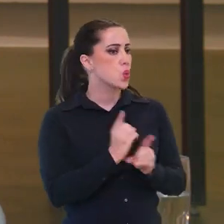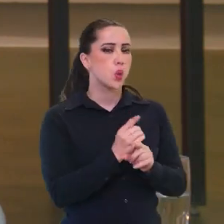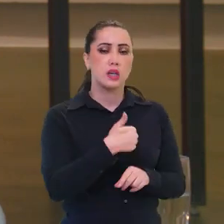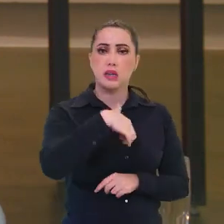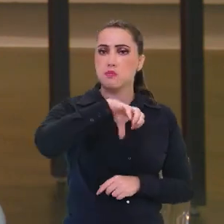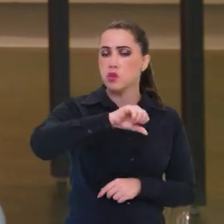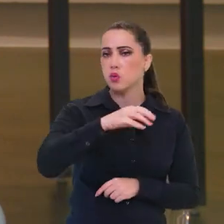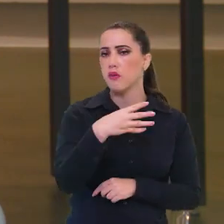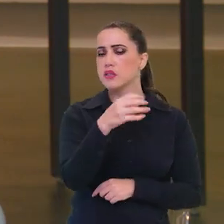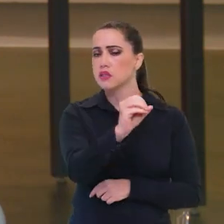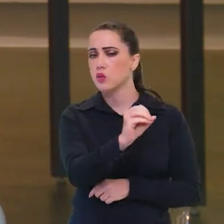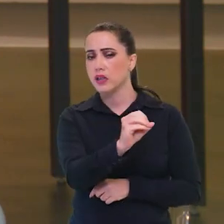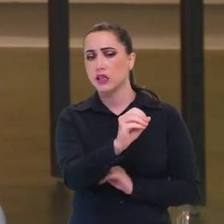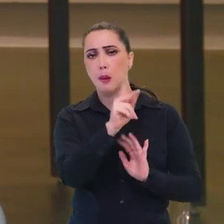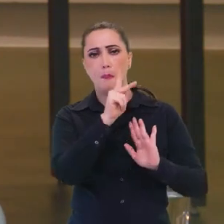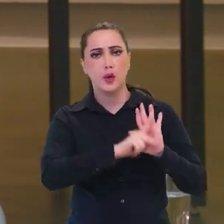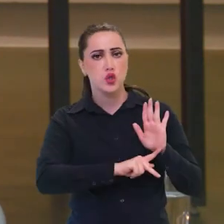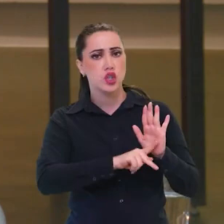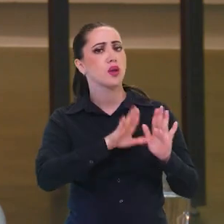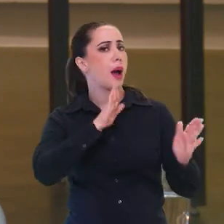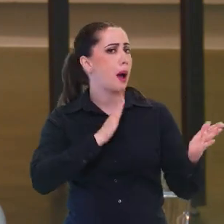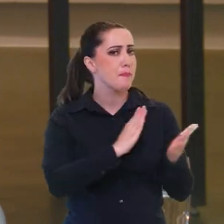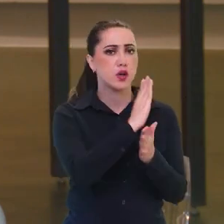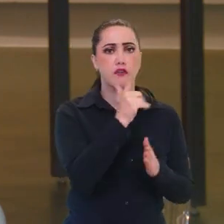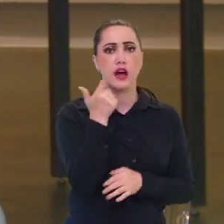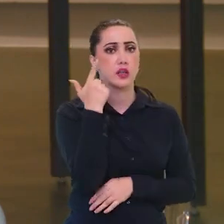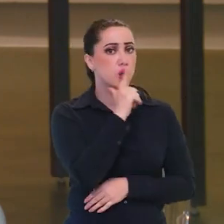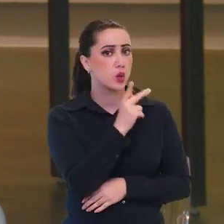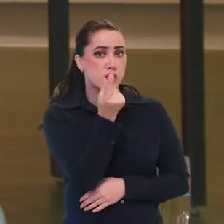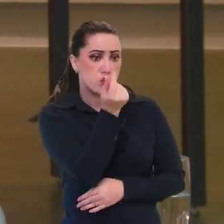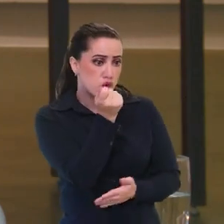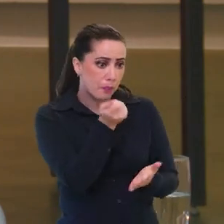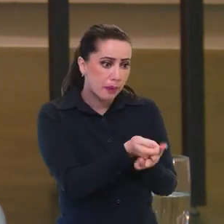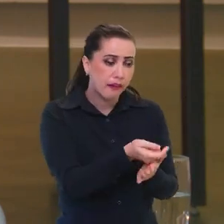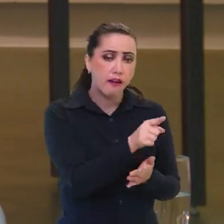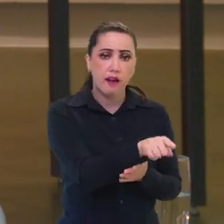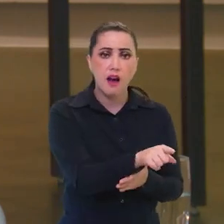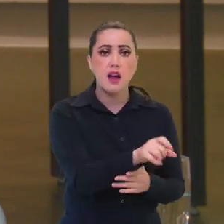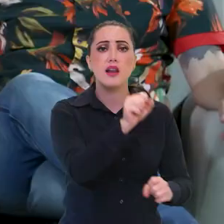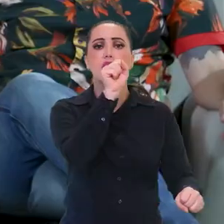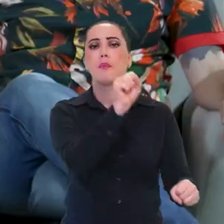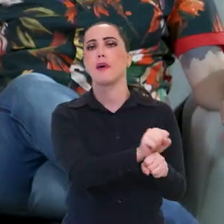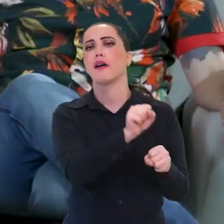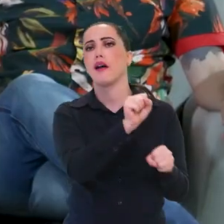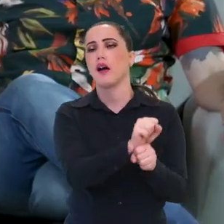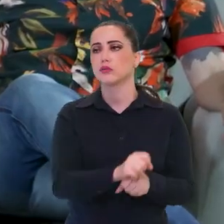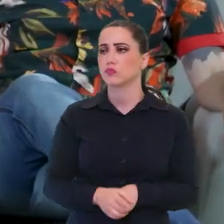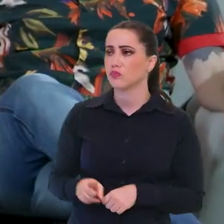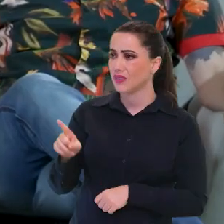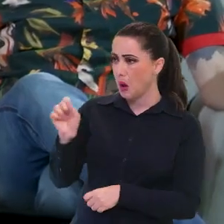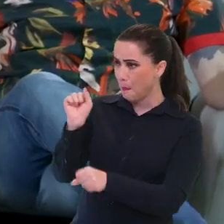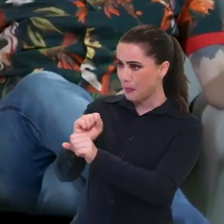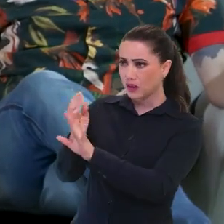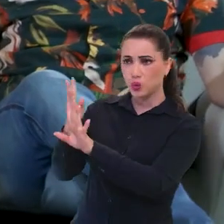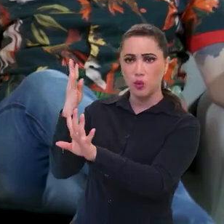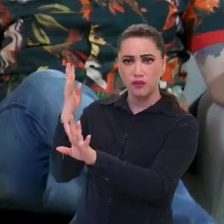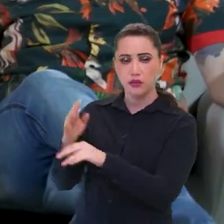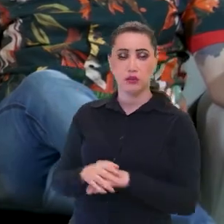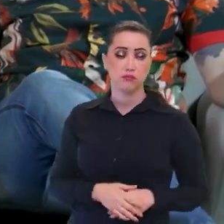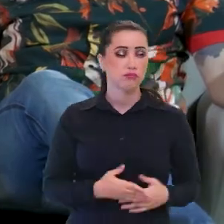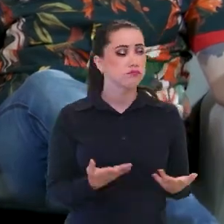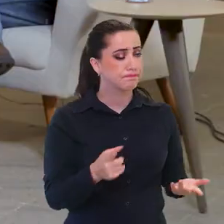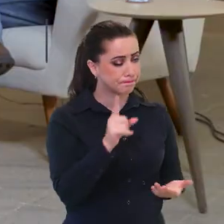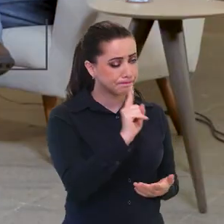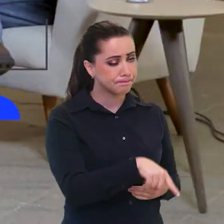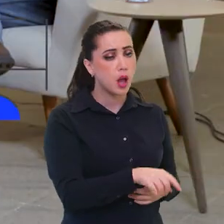.940 projetos aprovados e captados, travados. Parados numa fila ali. Parados, travados,